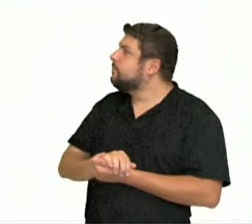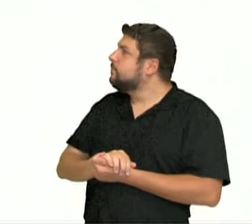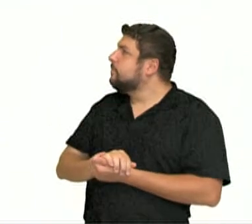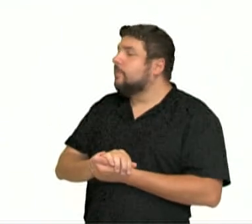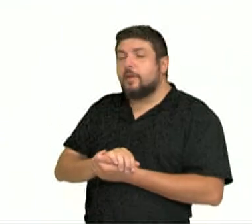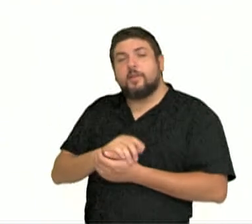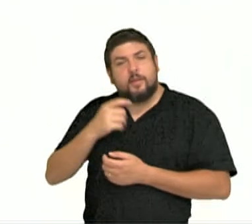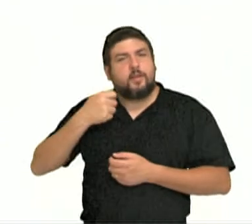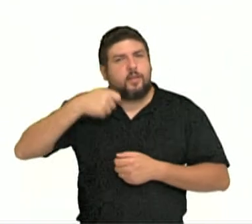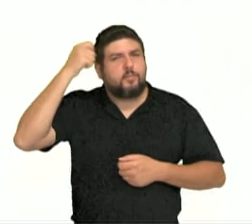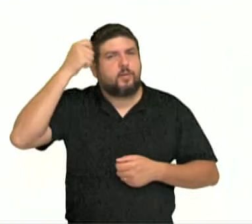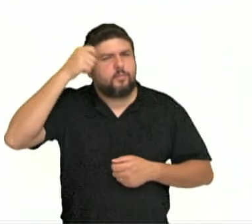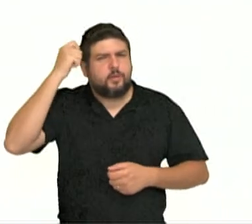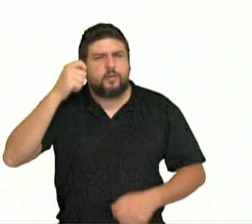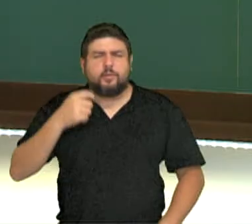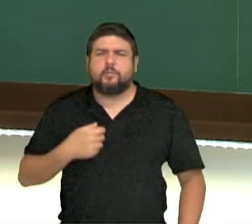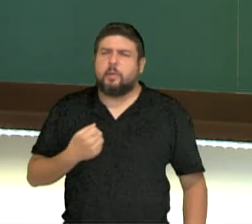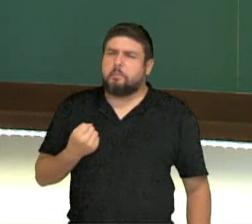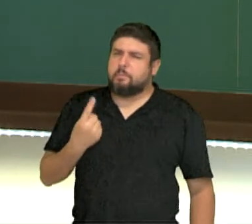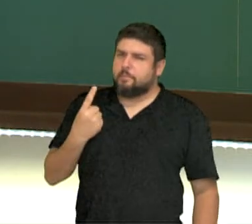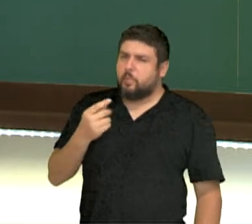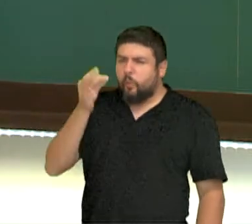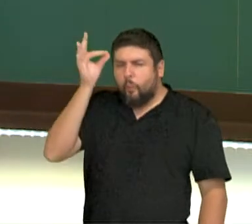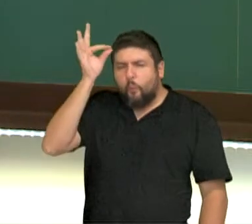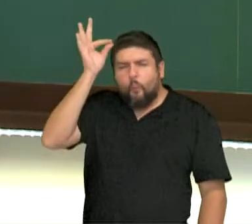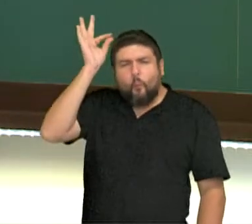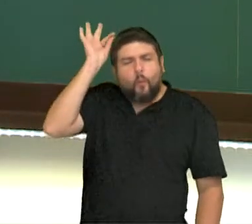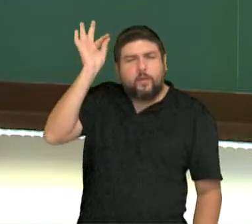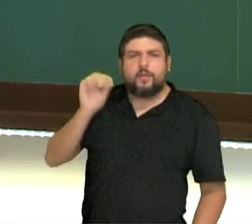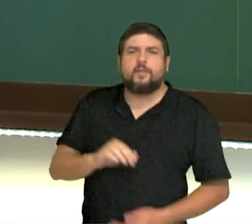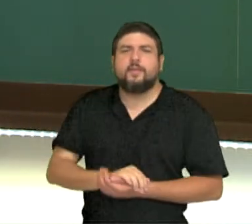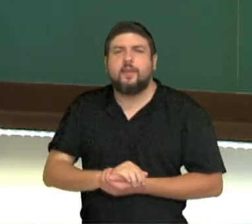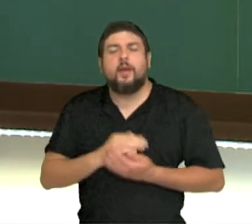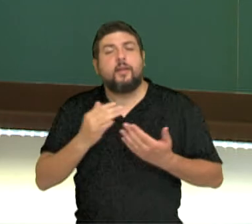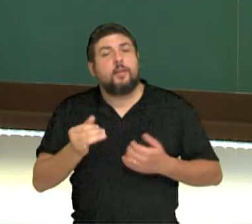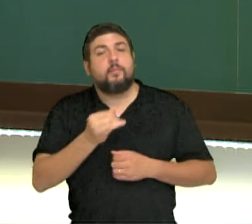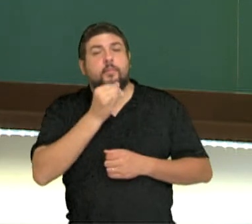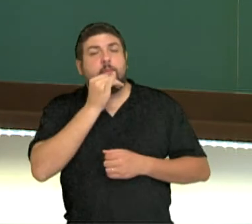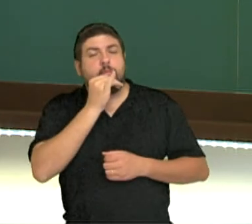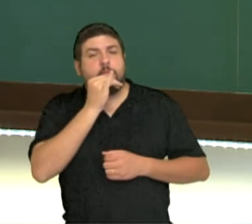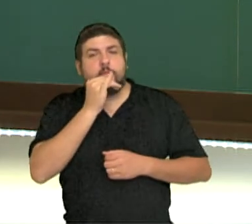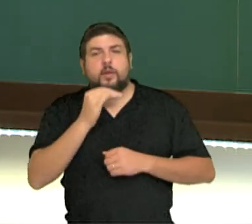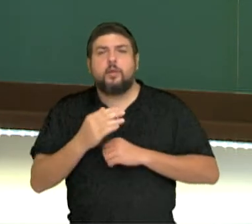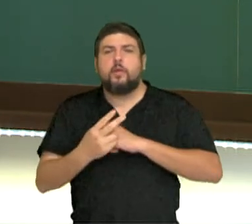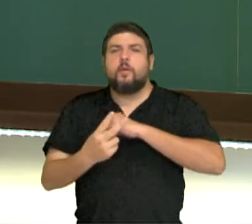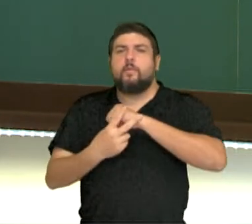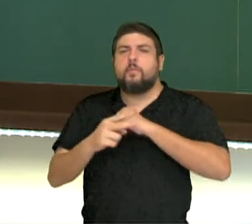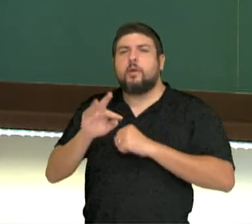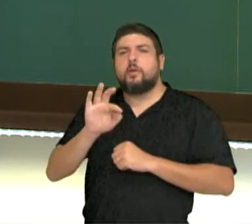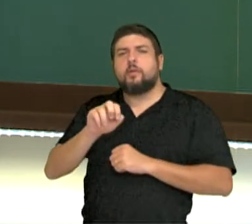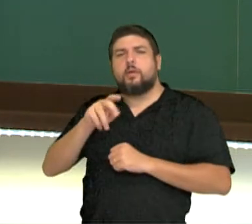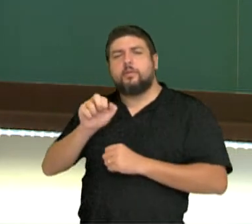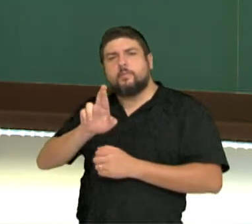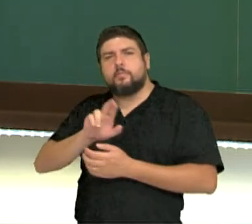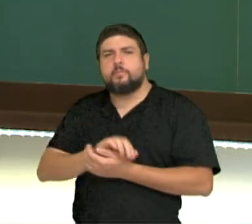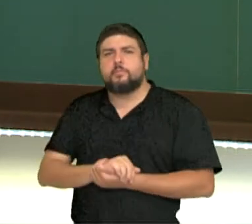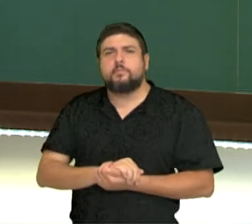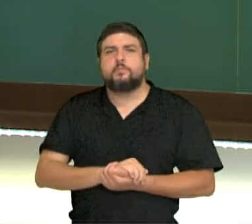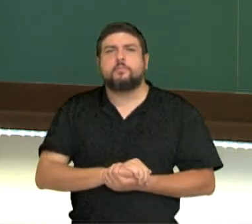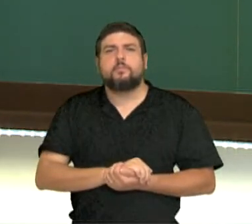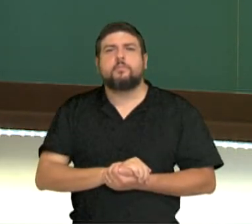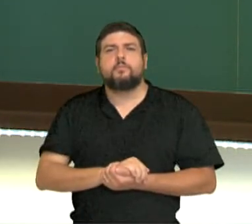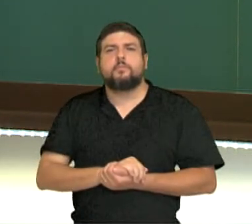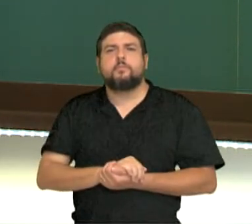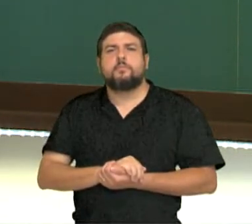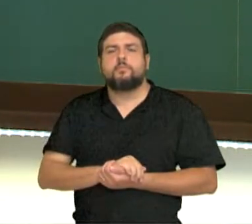Está se penteando, sendo que nem cabelo ele tem, né? Alguns exemplos eram, então, com o verbo tener. Mi tío tiene el pelo canoço. O